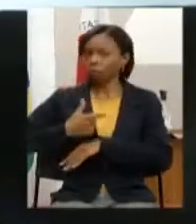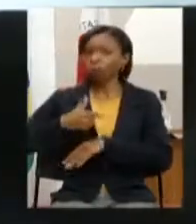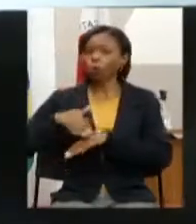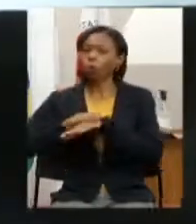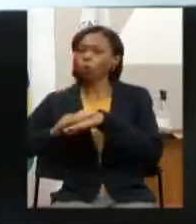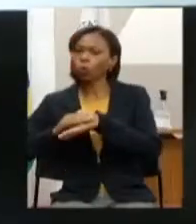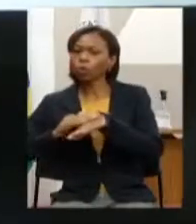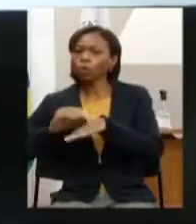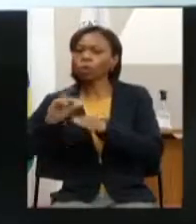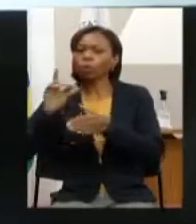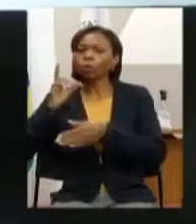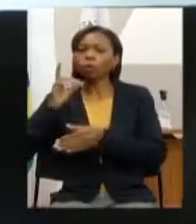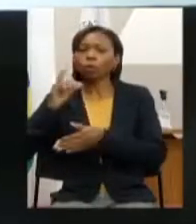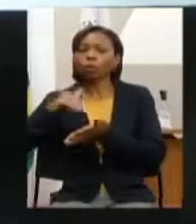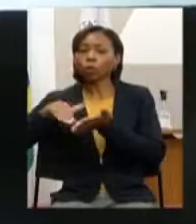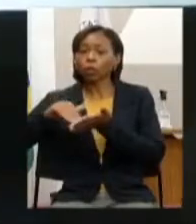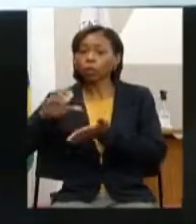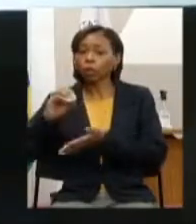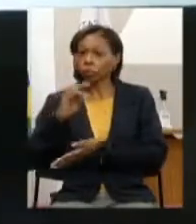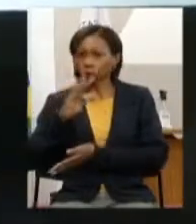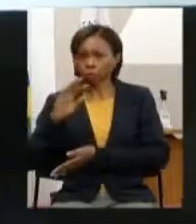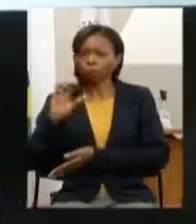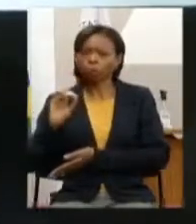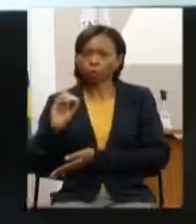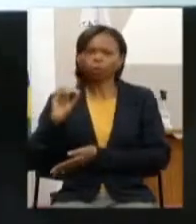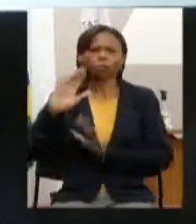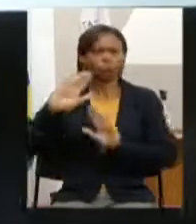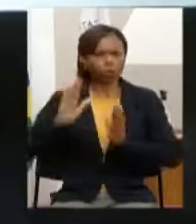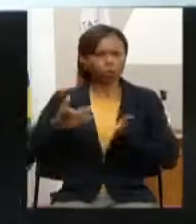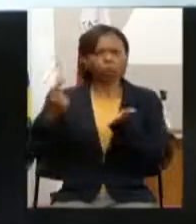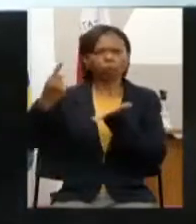a gente tinha se comprometido quando eu estive na Assembleia também